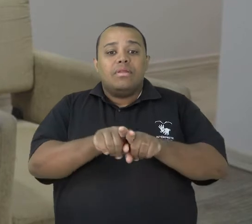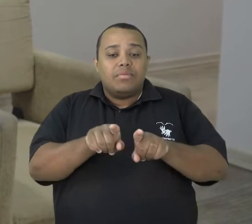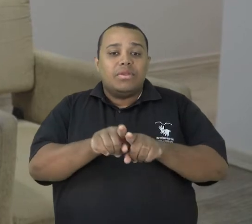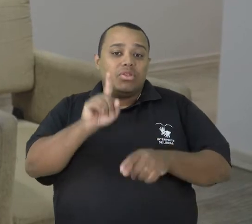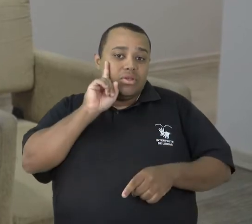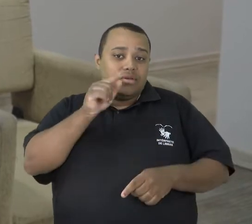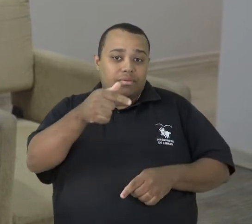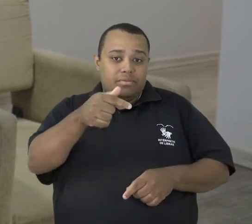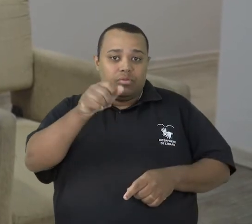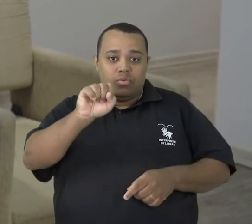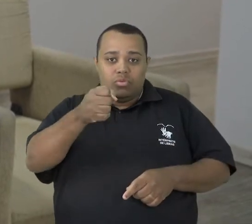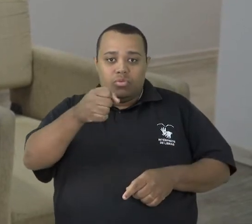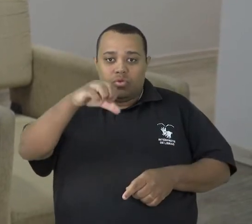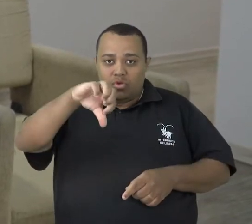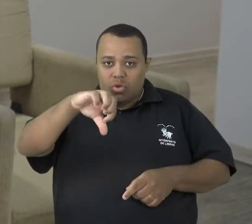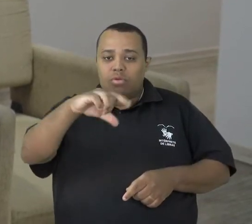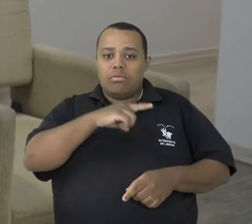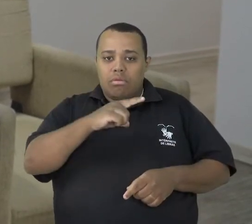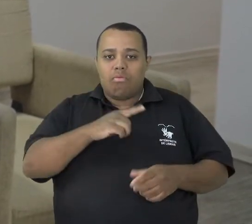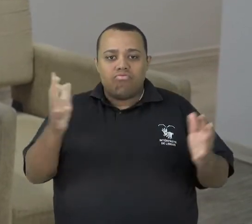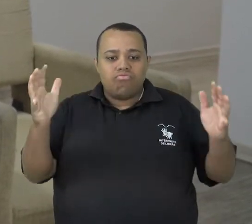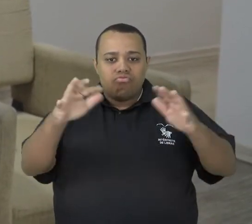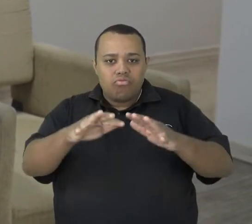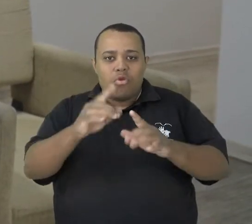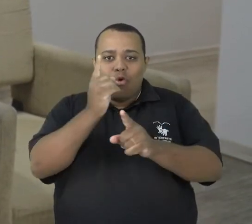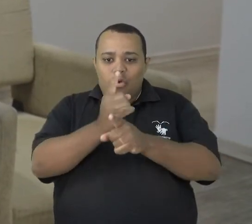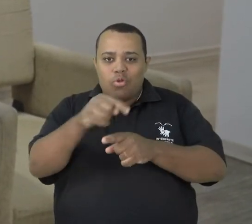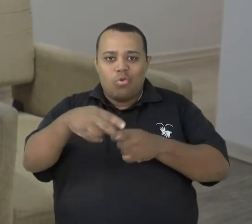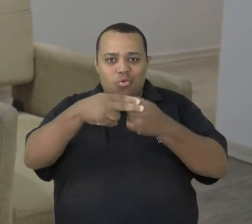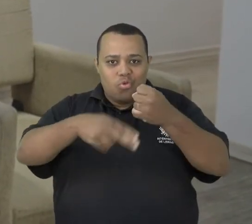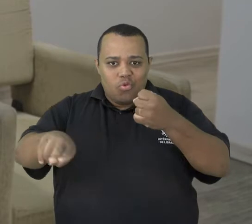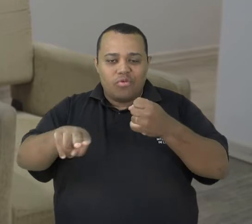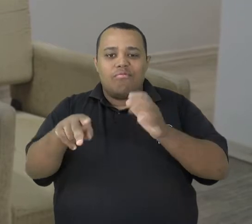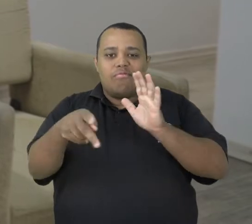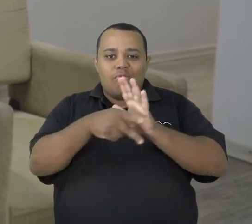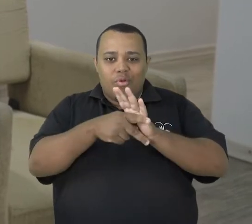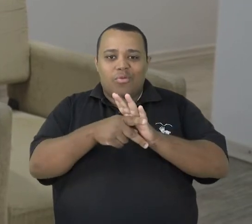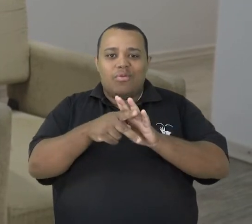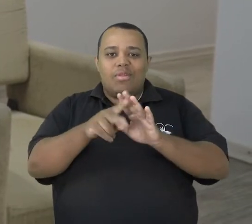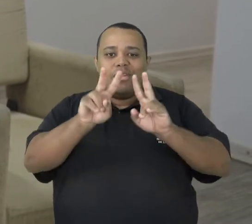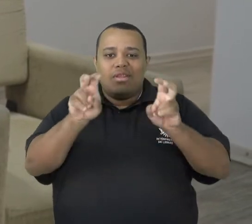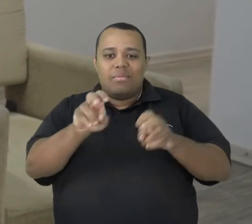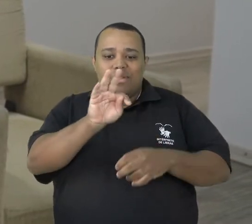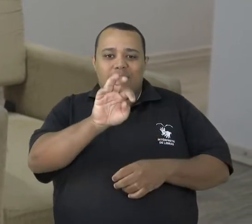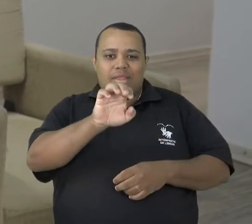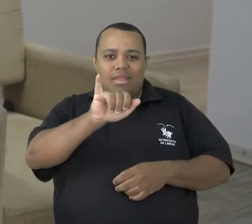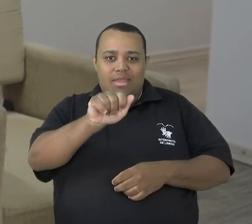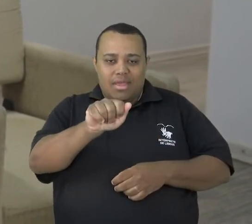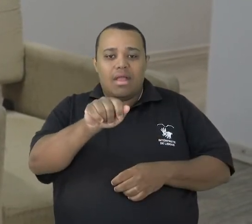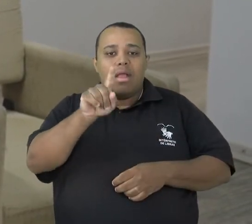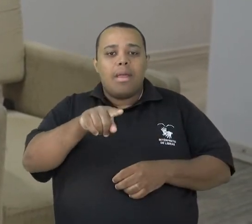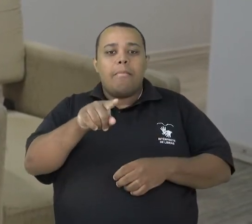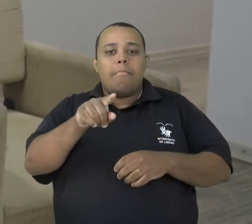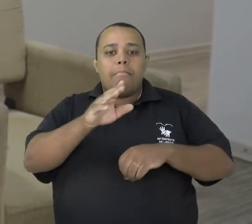7, 8 e 9, acontece na UFIS a Teia da Memória, região sudeste. O evento é organizado pela Rede de Museologia